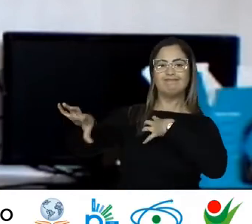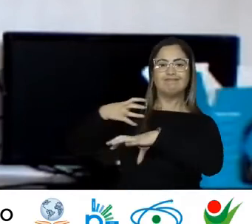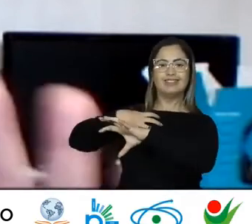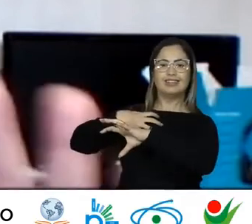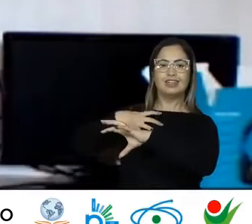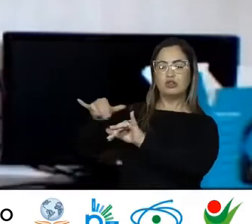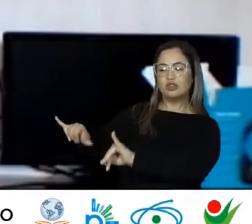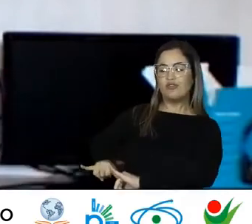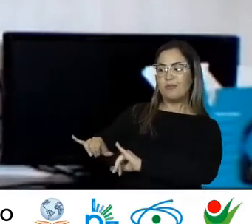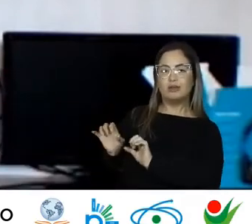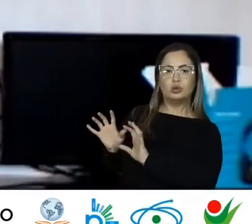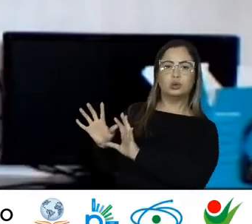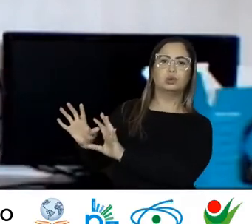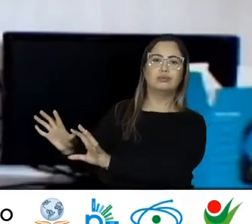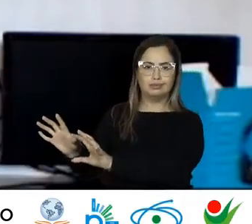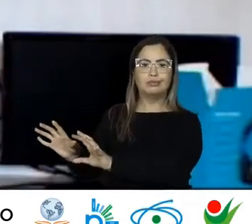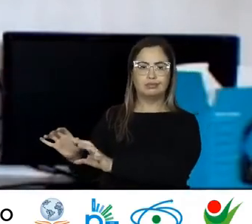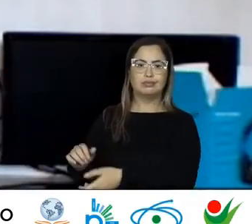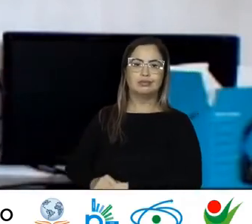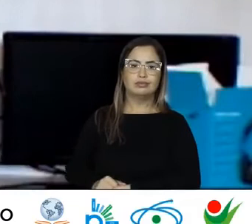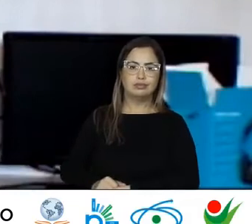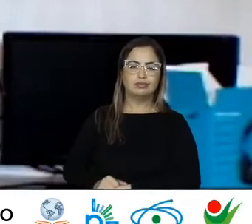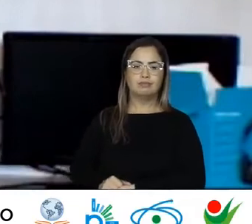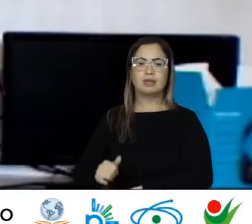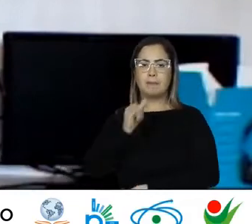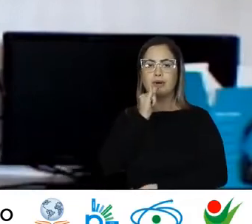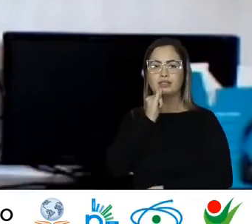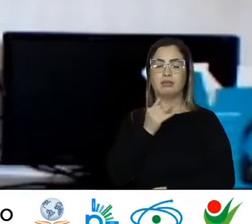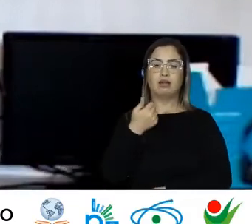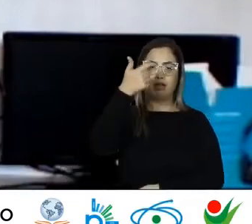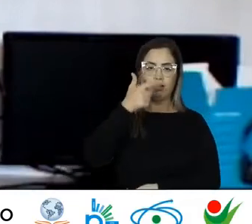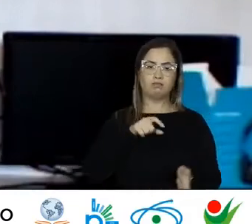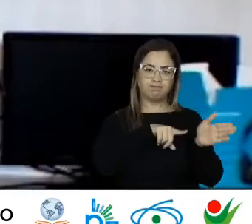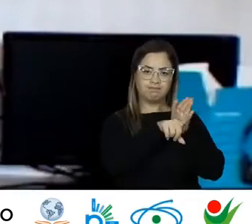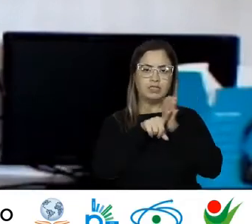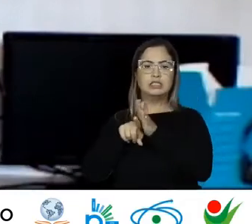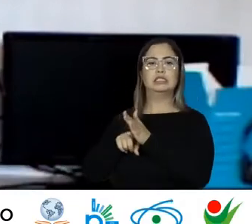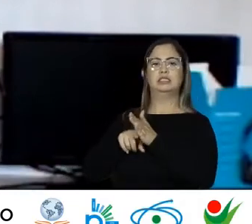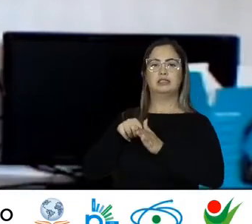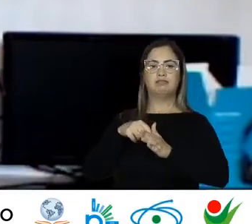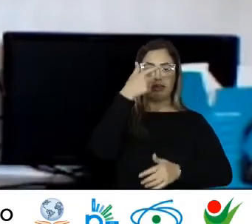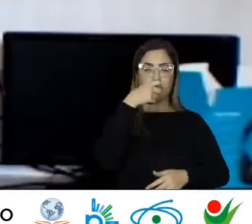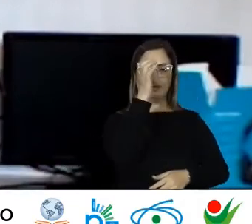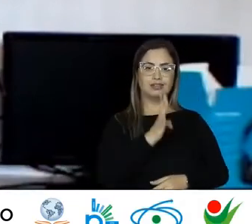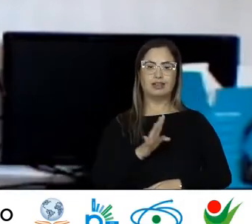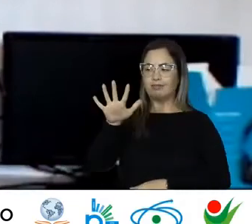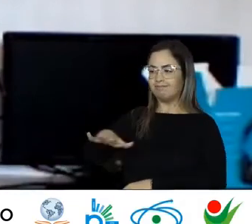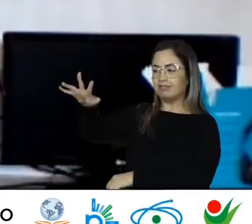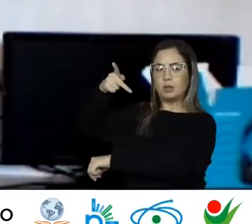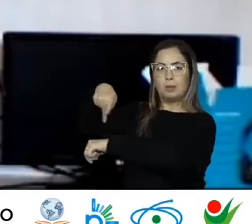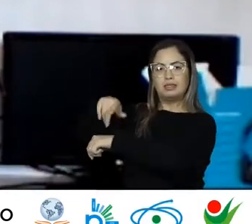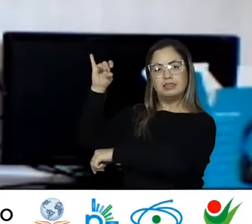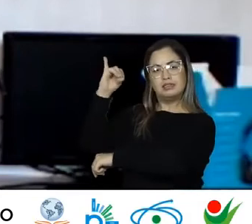Por exemplo Eu vou contar aqui Da minha pesquisa Com as brasileiras Na Itália Minha gente Então Muitas mulheres